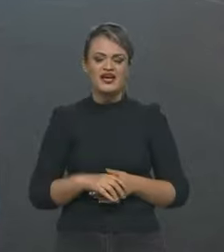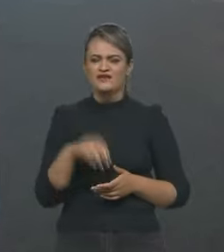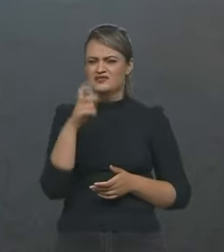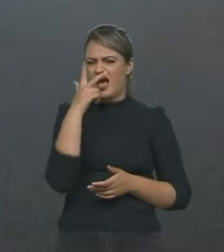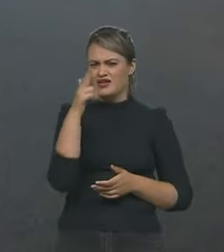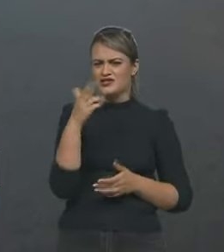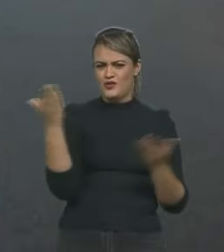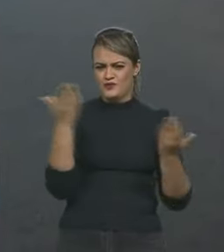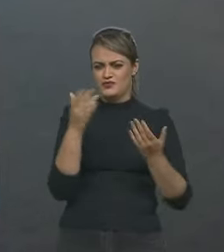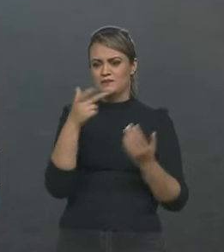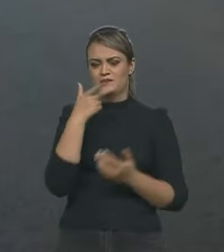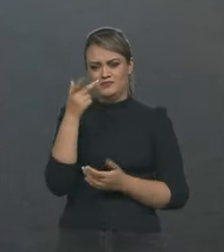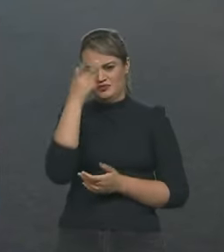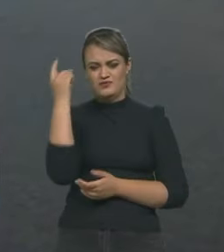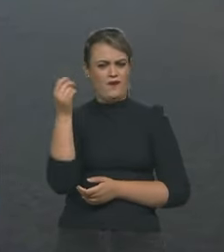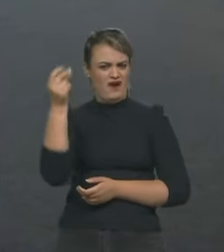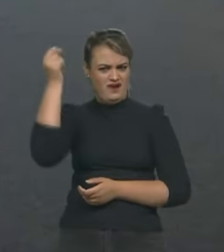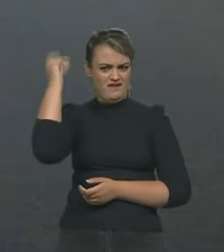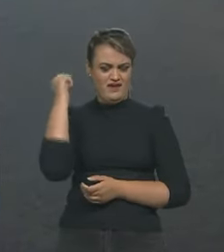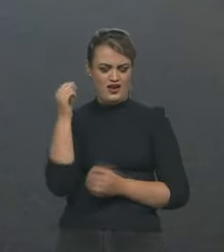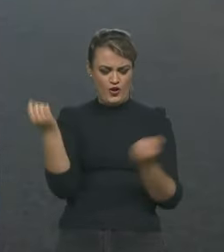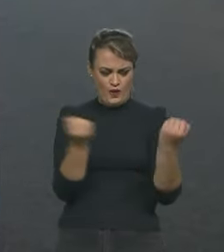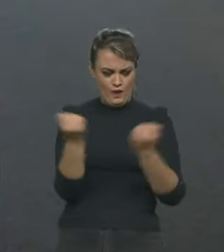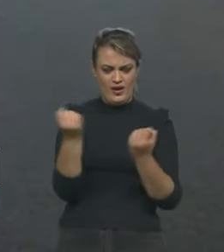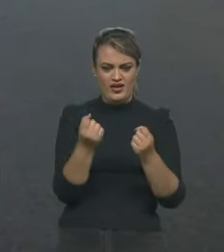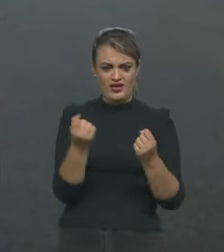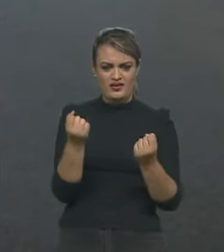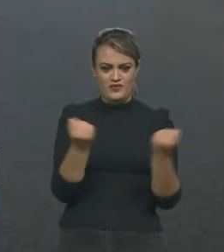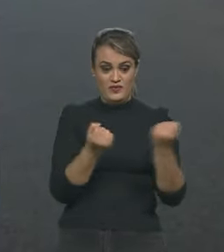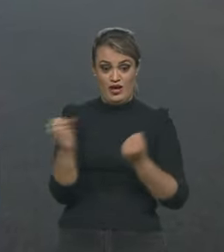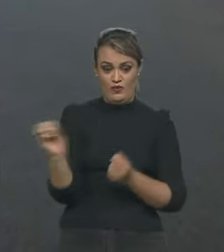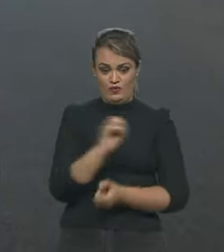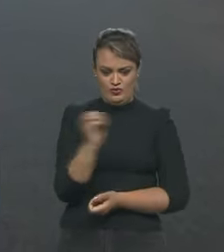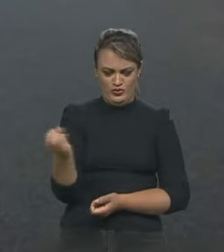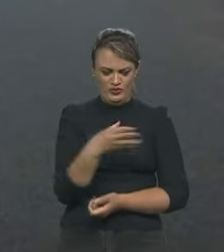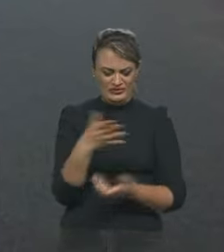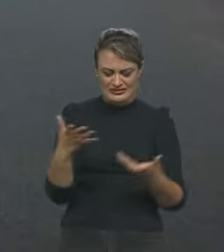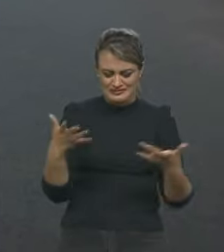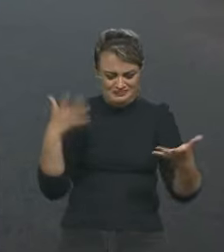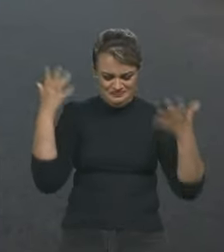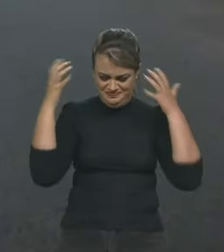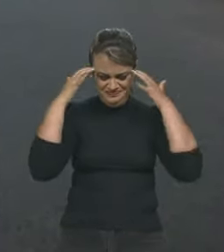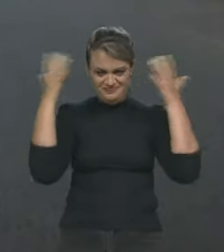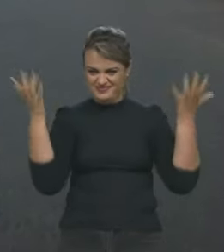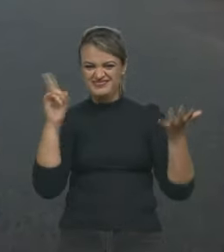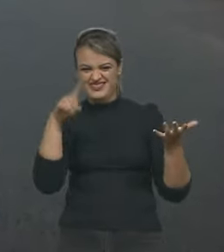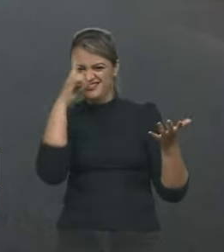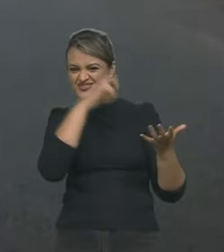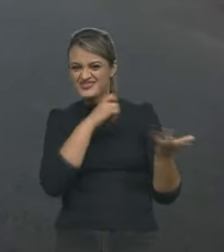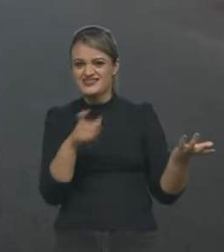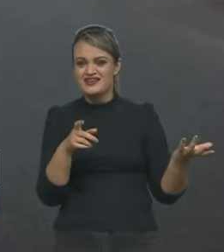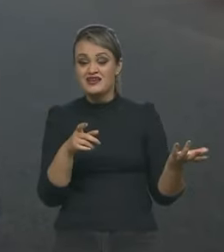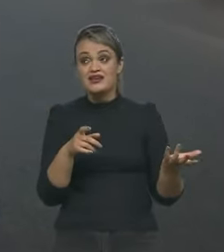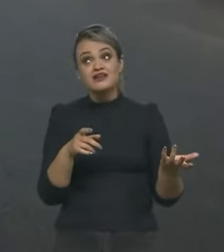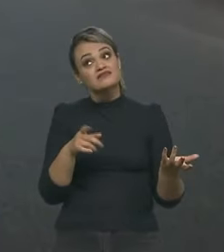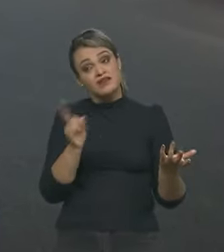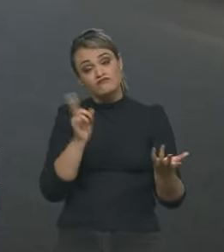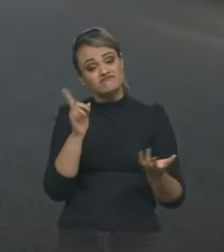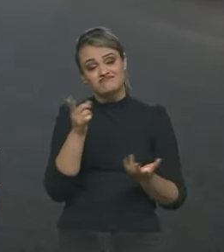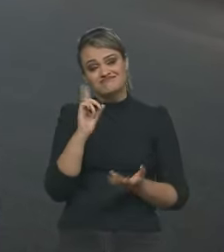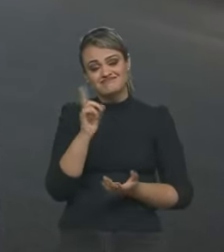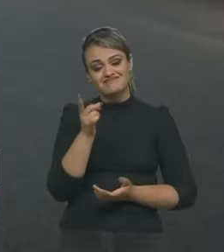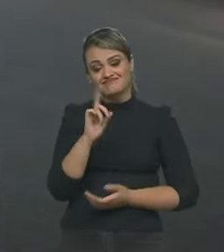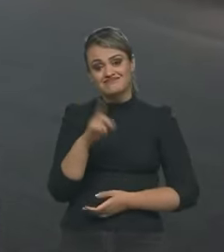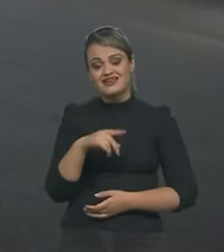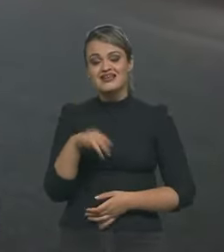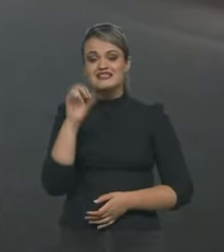hoje botar um piloto mais antigo para correr num carro desse, fica mais difícil e o inverso também? Não. Se